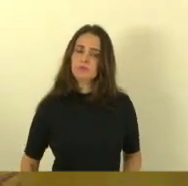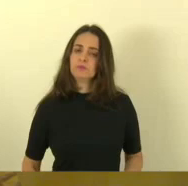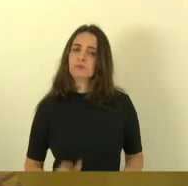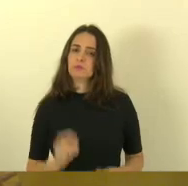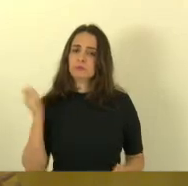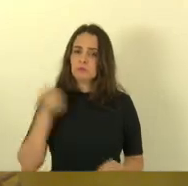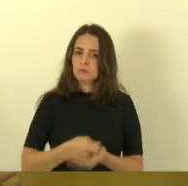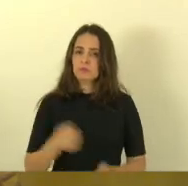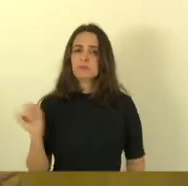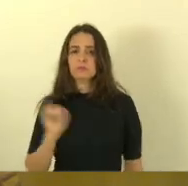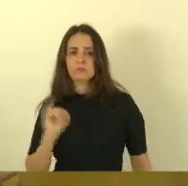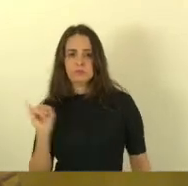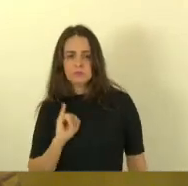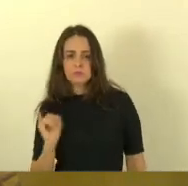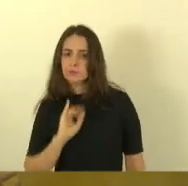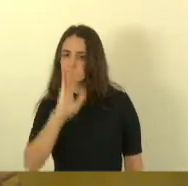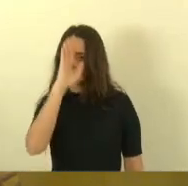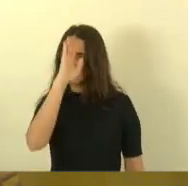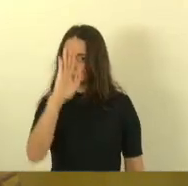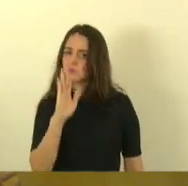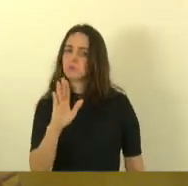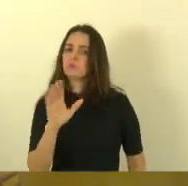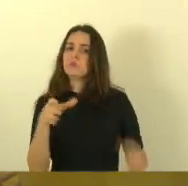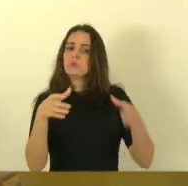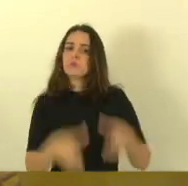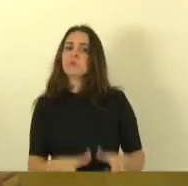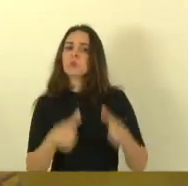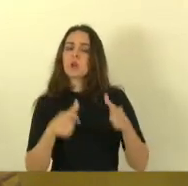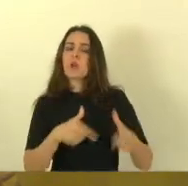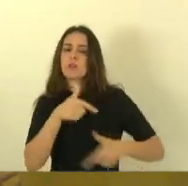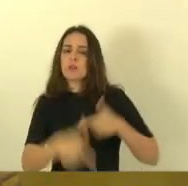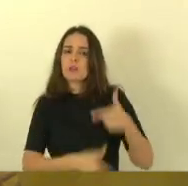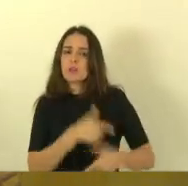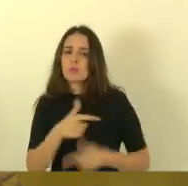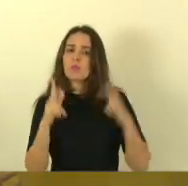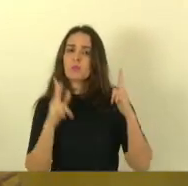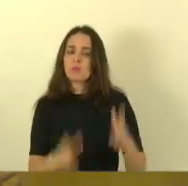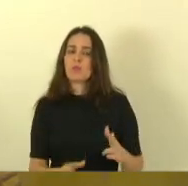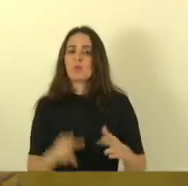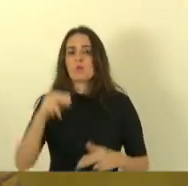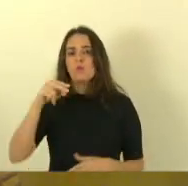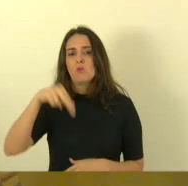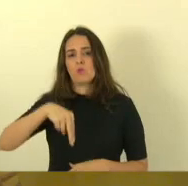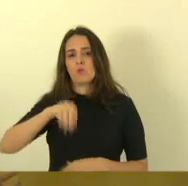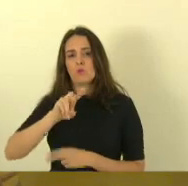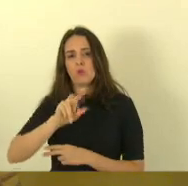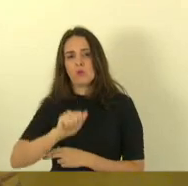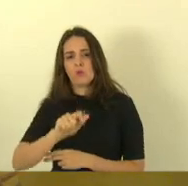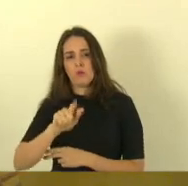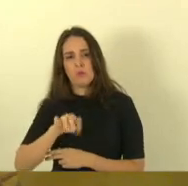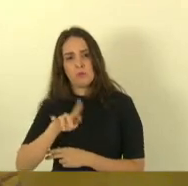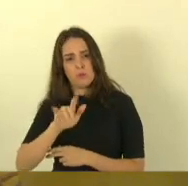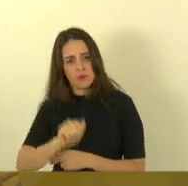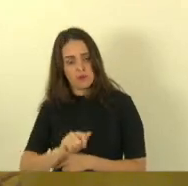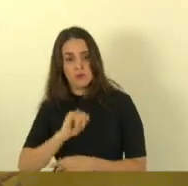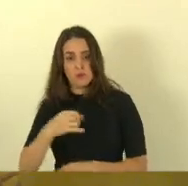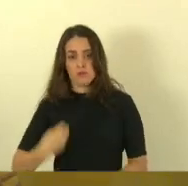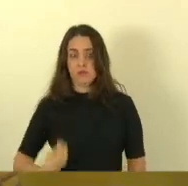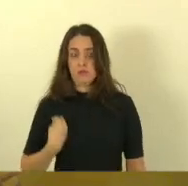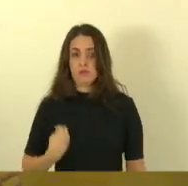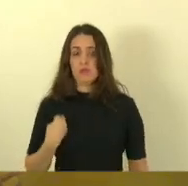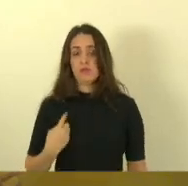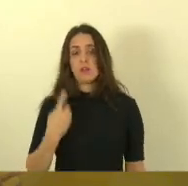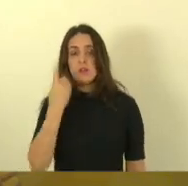principalmente de uma comunidade ordeira hospitaleira e trabalhador como Nova Almeida se aqui nós temos alguns deputados